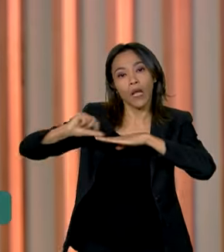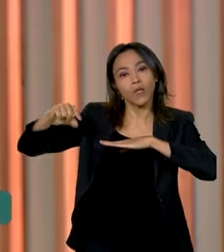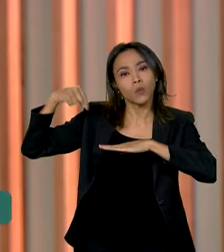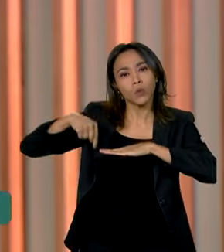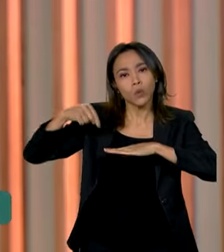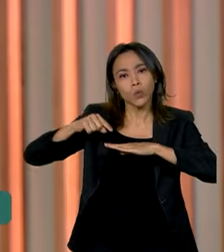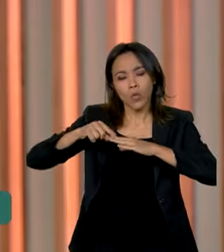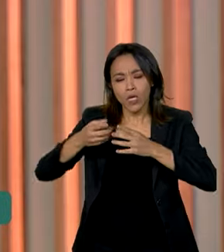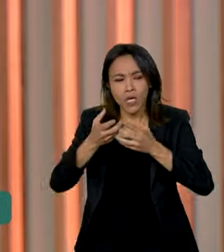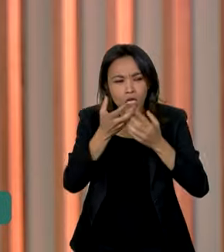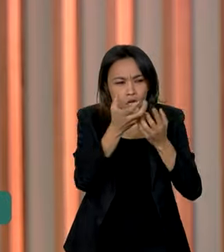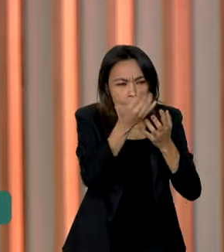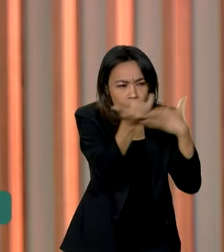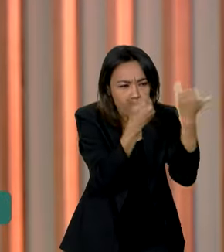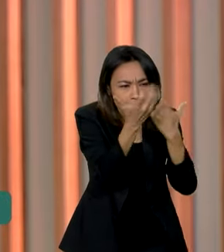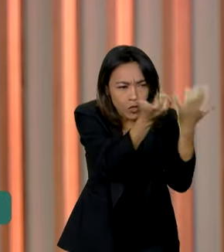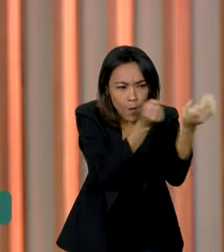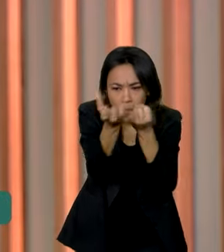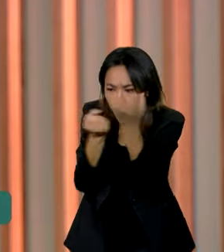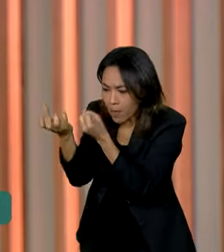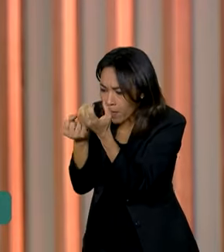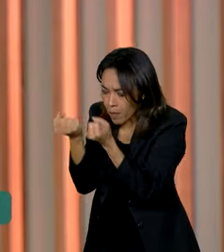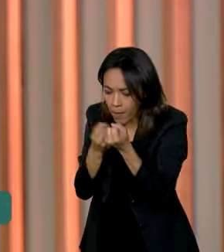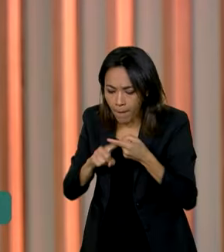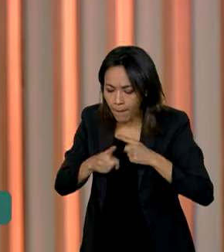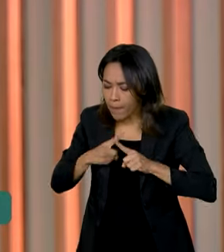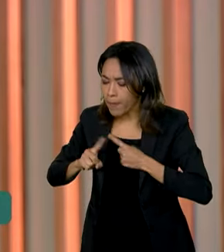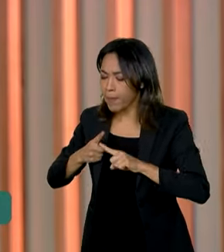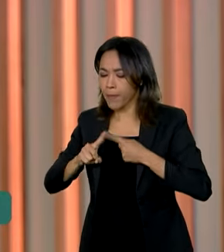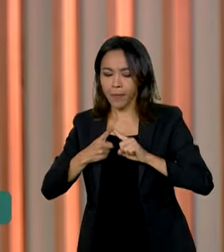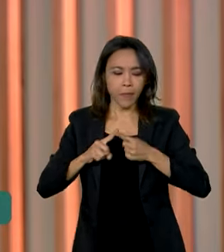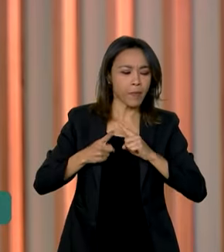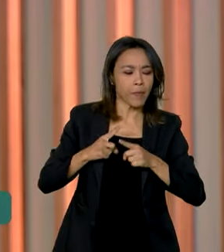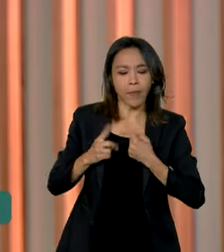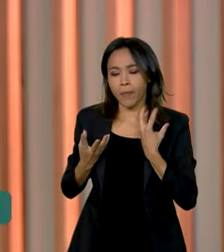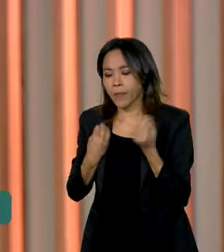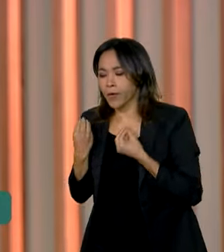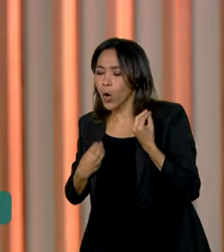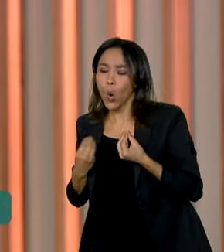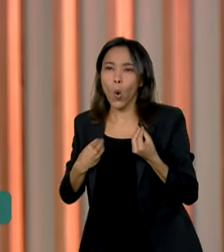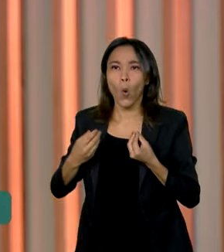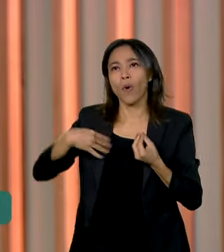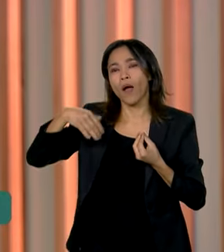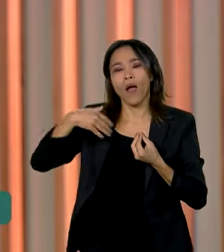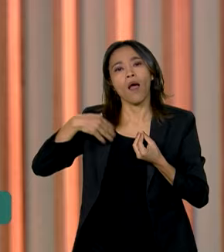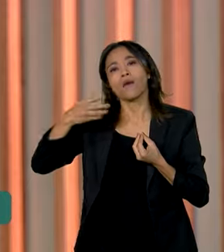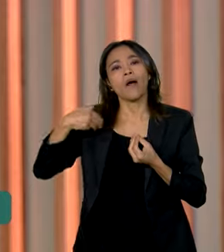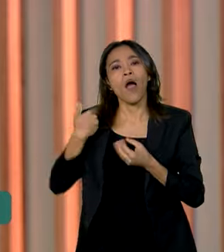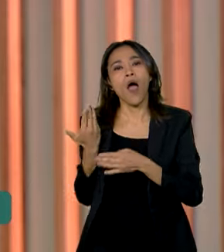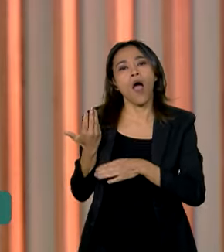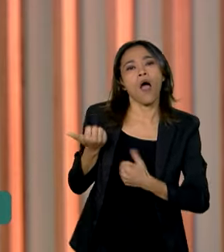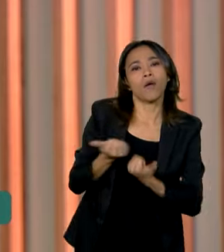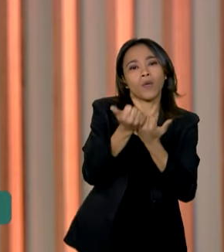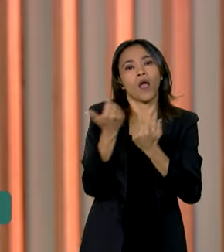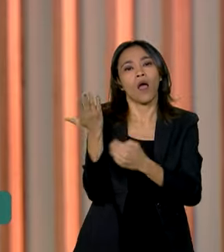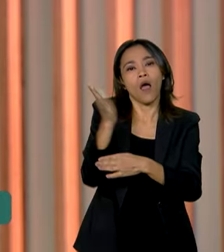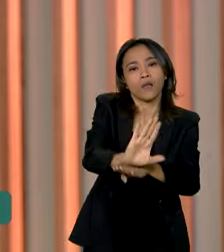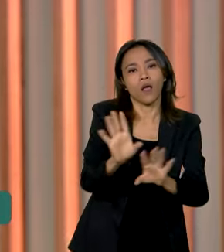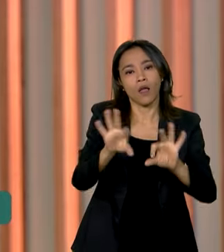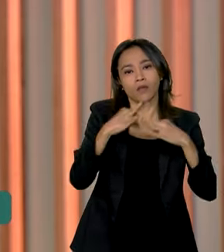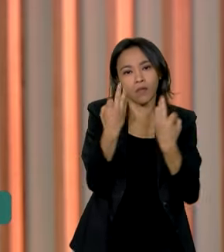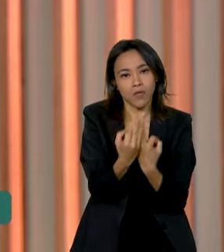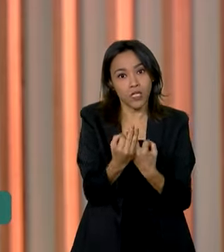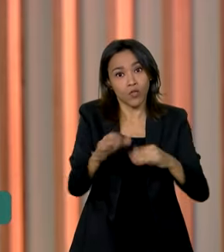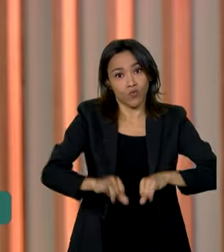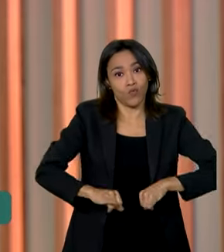concentrar as informações e orientar sobre iniciativas no socorro às famílias afetadas pelas fortes chuvas no Rio